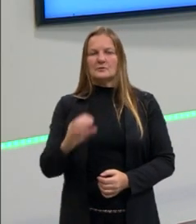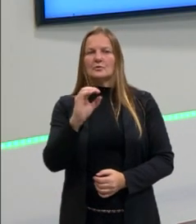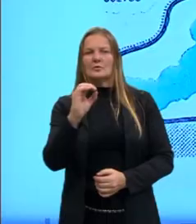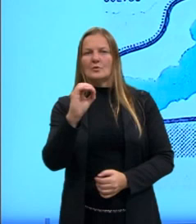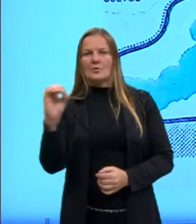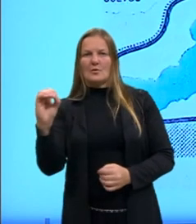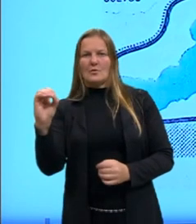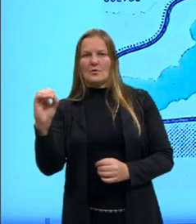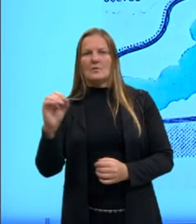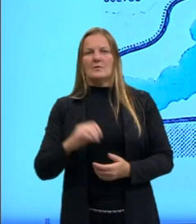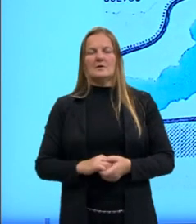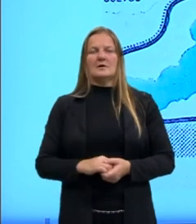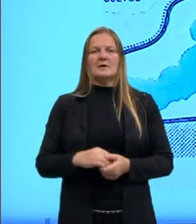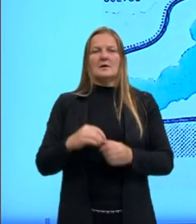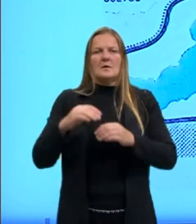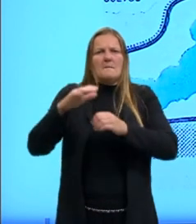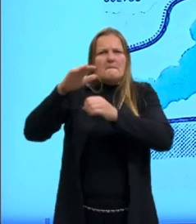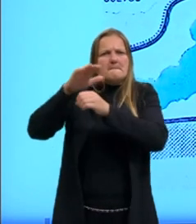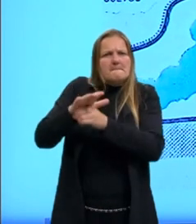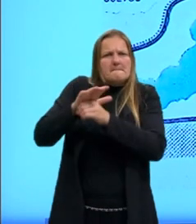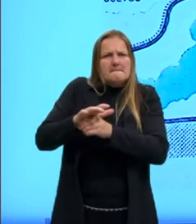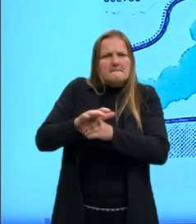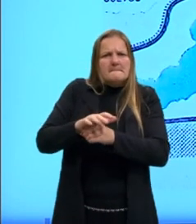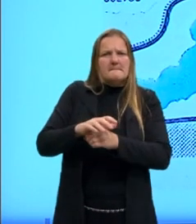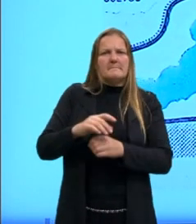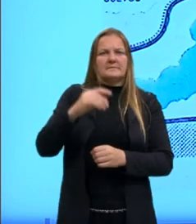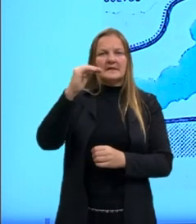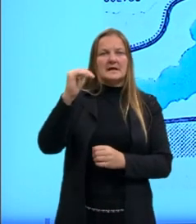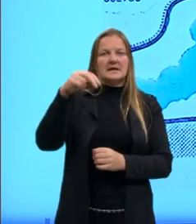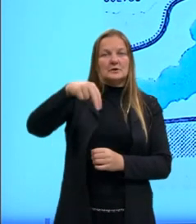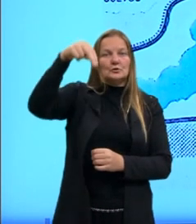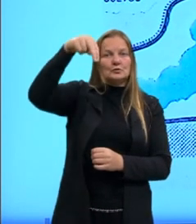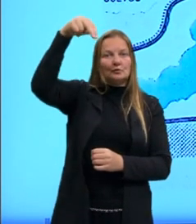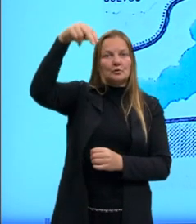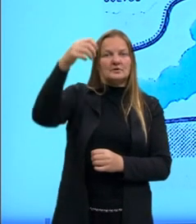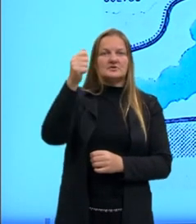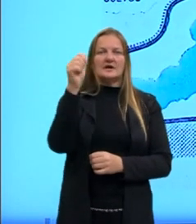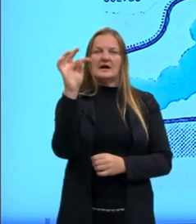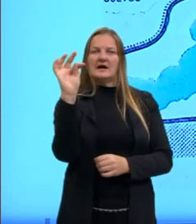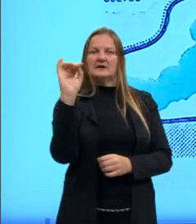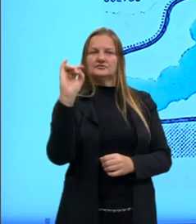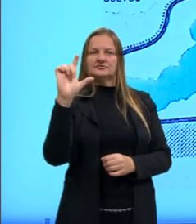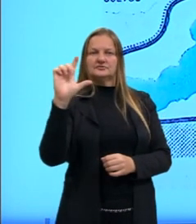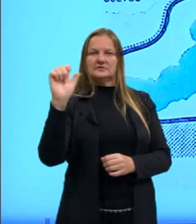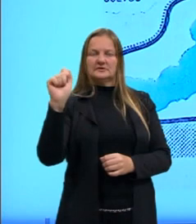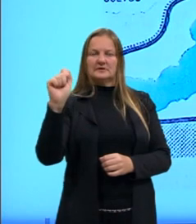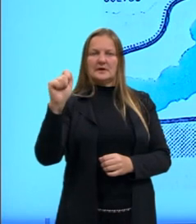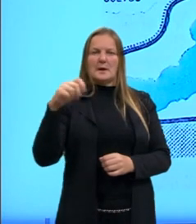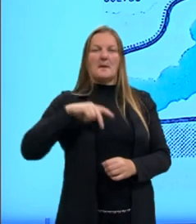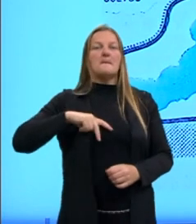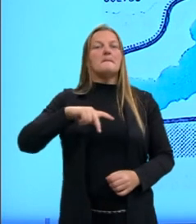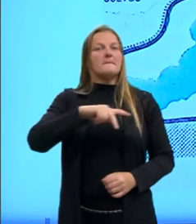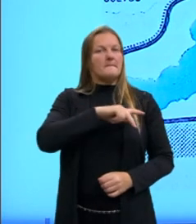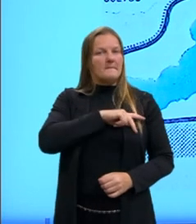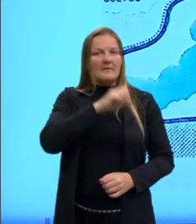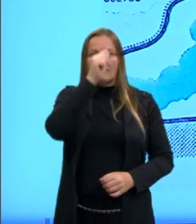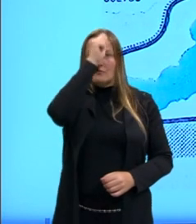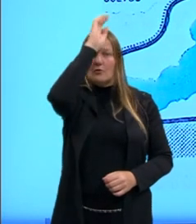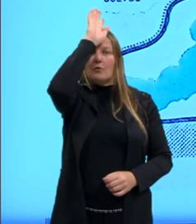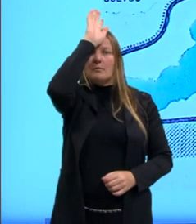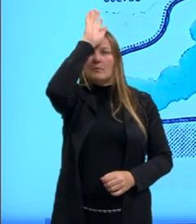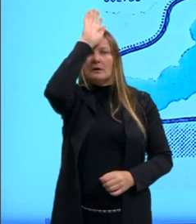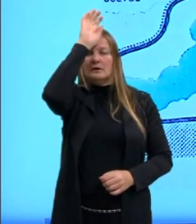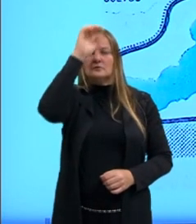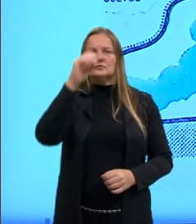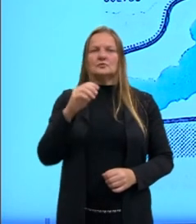estava pressionado ao norte pelo Império de Átila, um império, então, de povos que os romanos consideravam